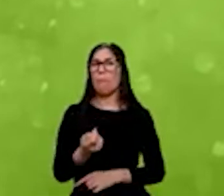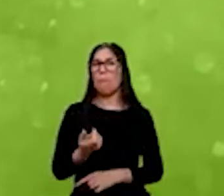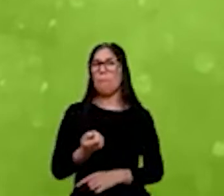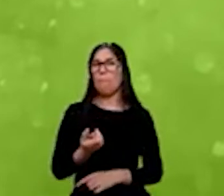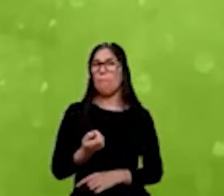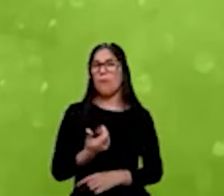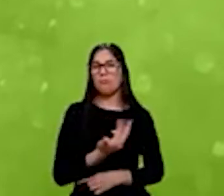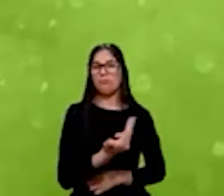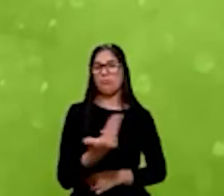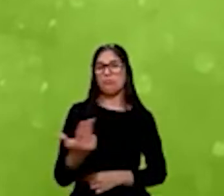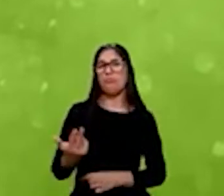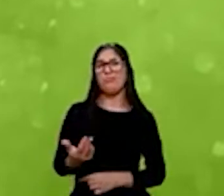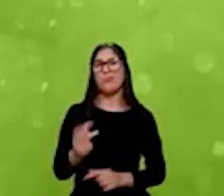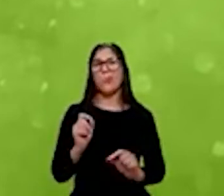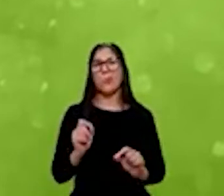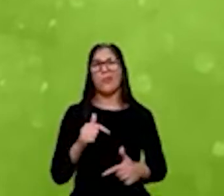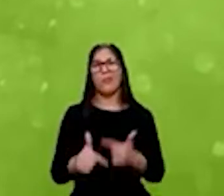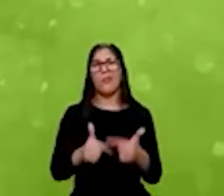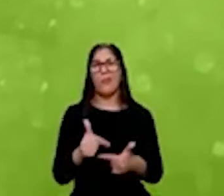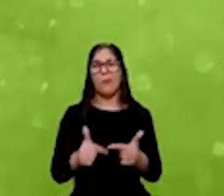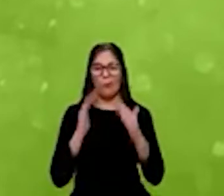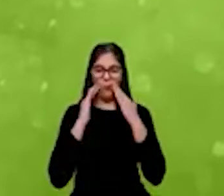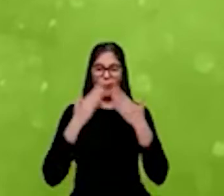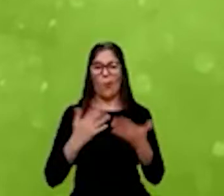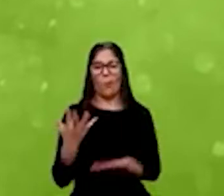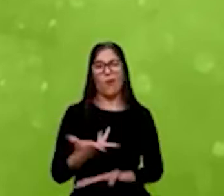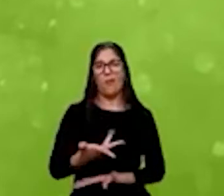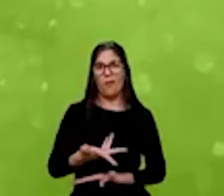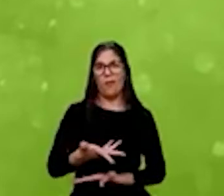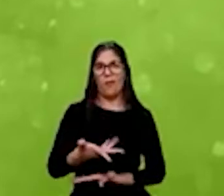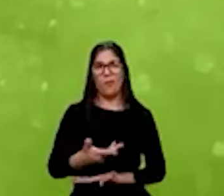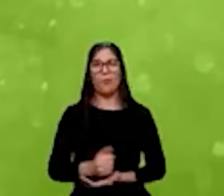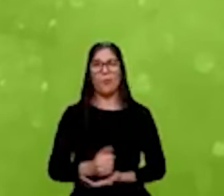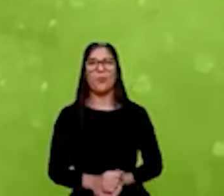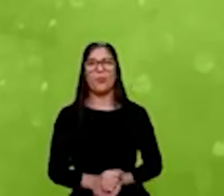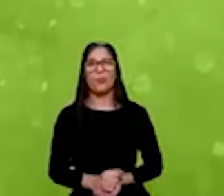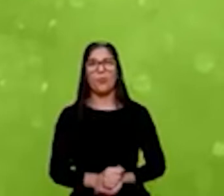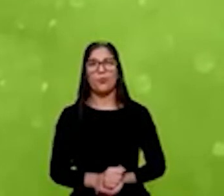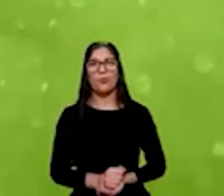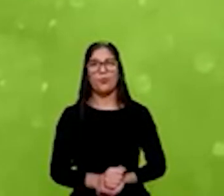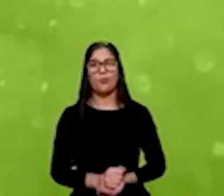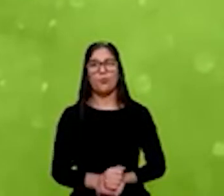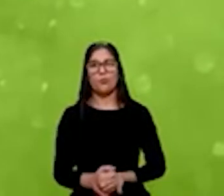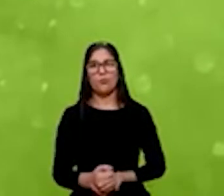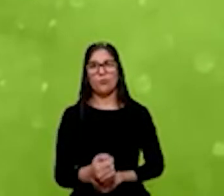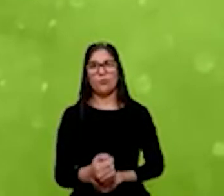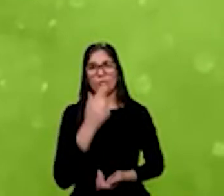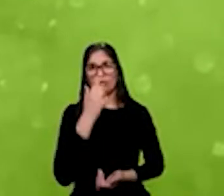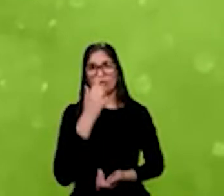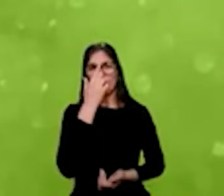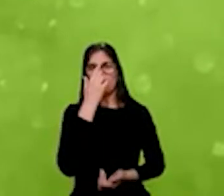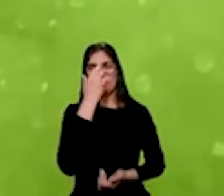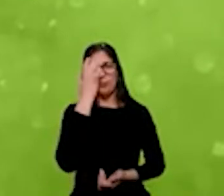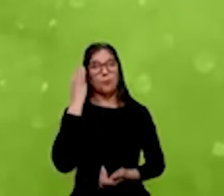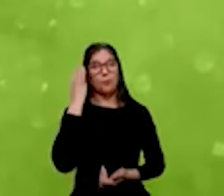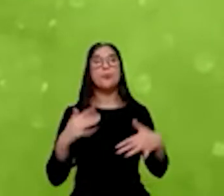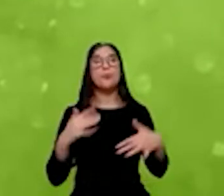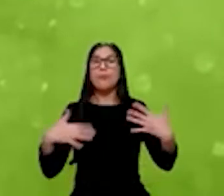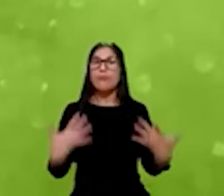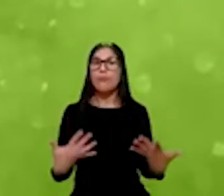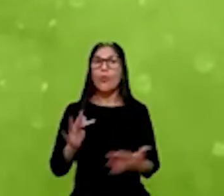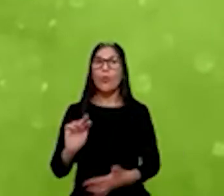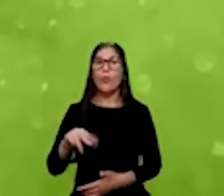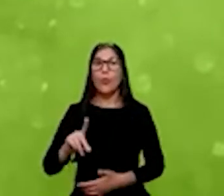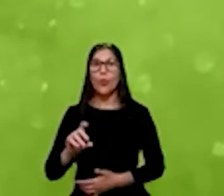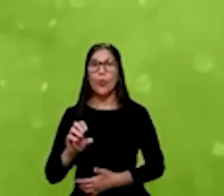trabalhando na aceleração. Então, a gente, por meio de fundos, aporta